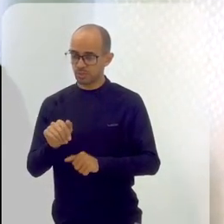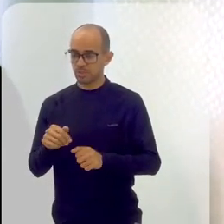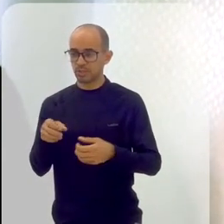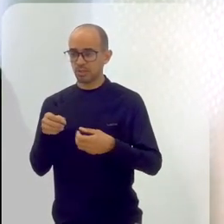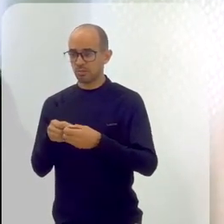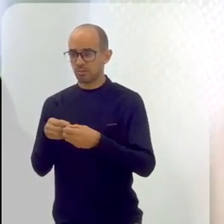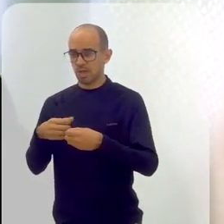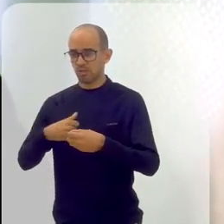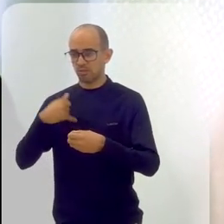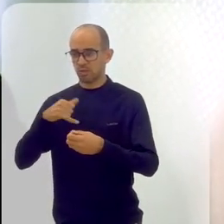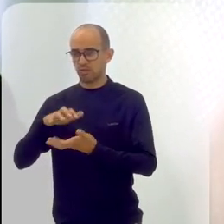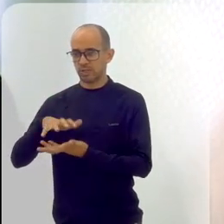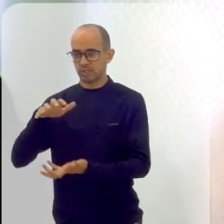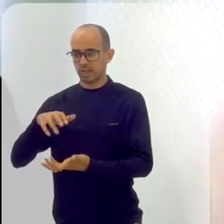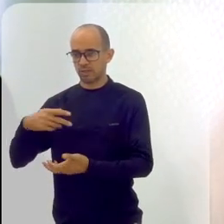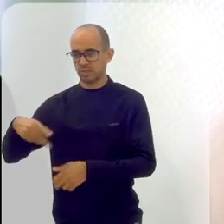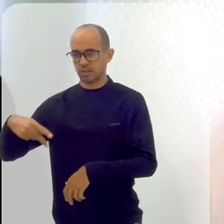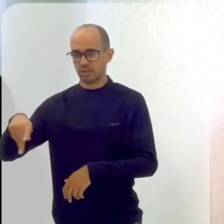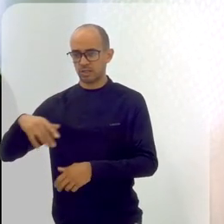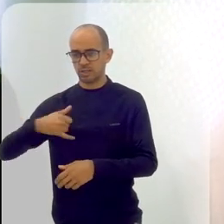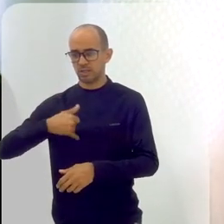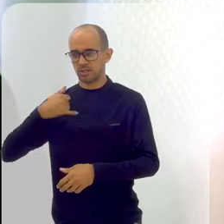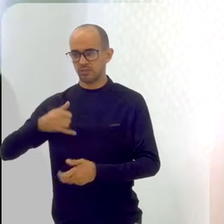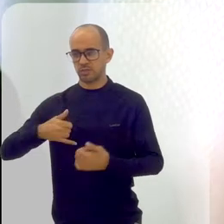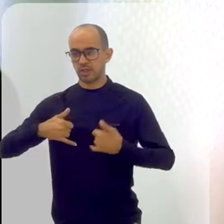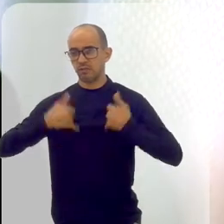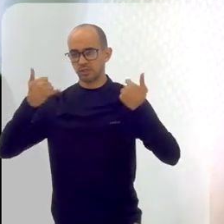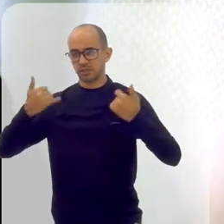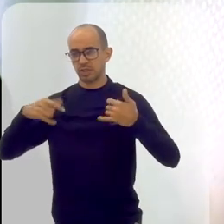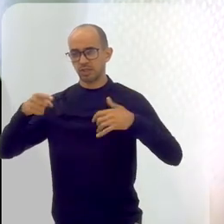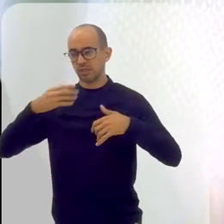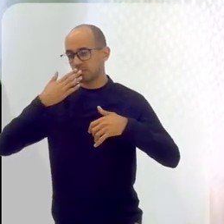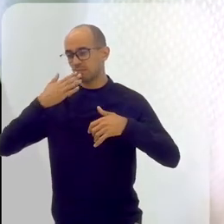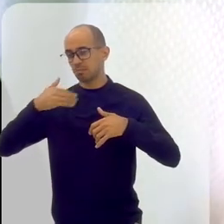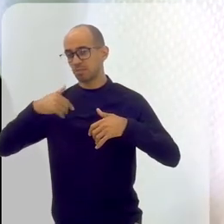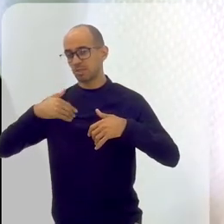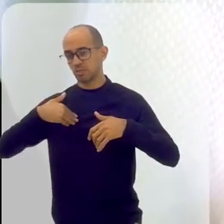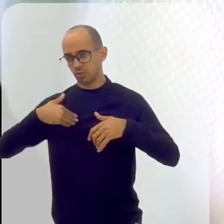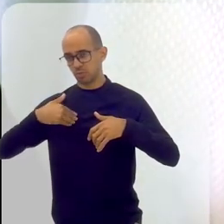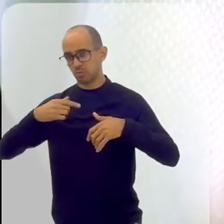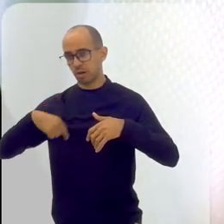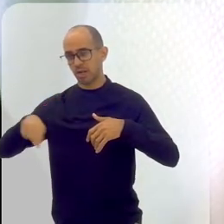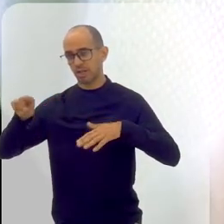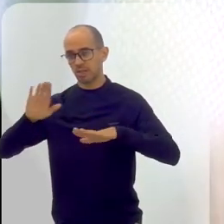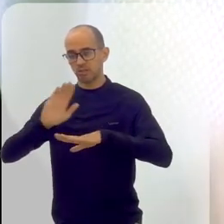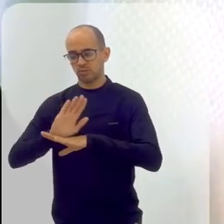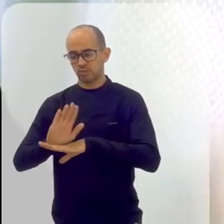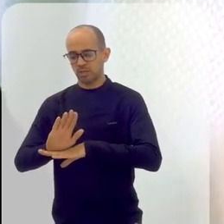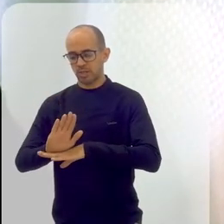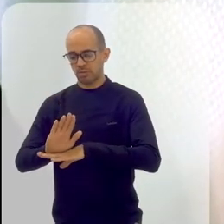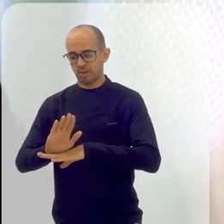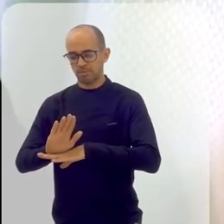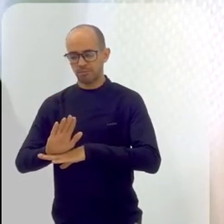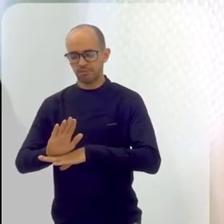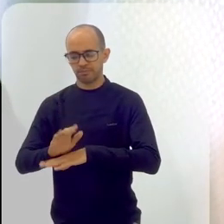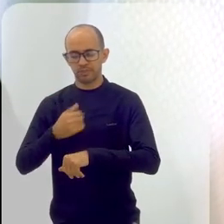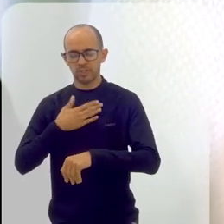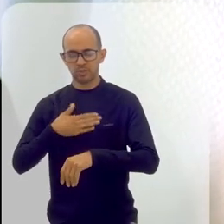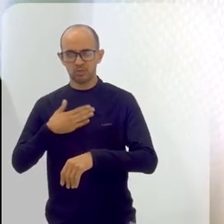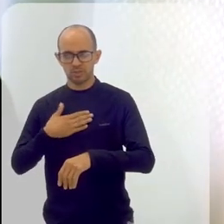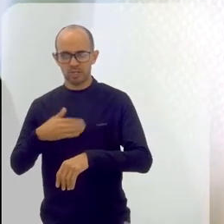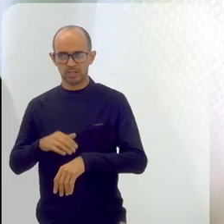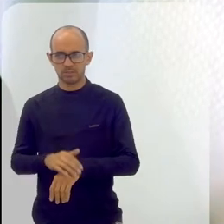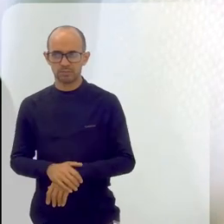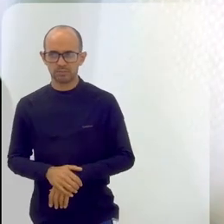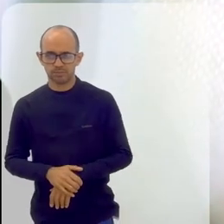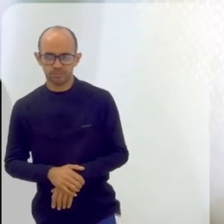o aniversário dele e ele pediu para a gente para ir no cinema. Que era o presente que ele gostaria. E